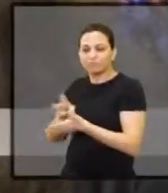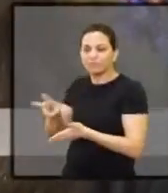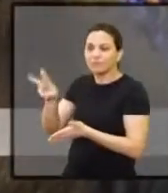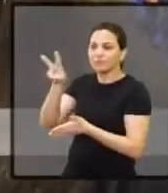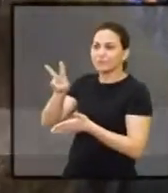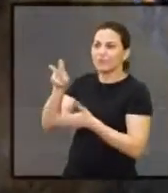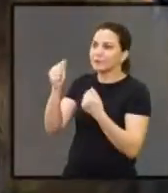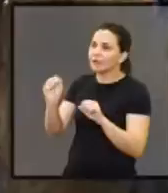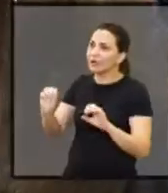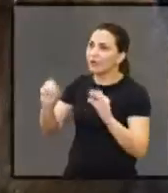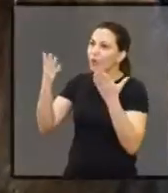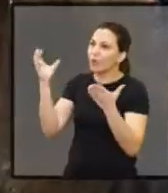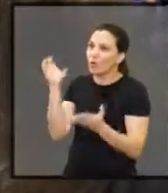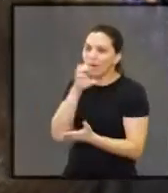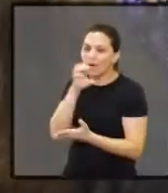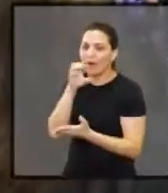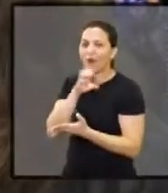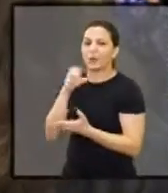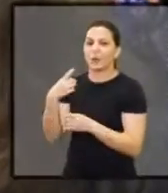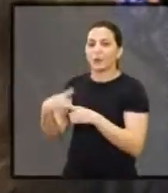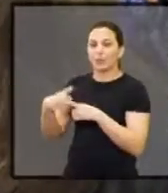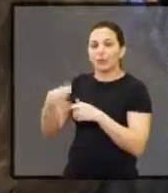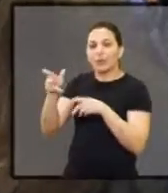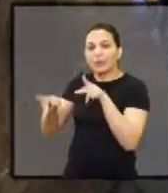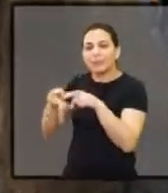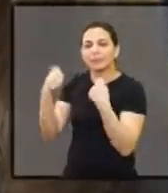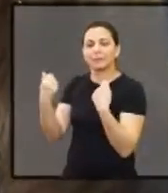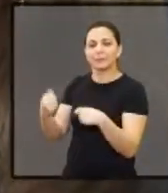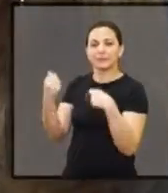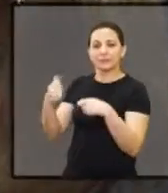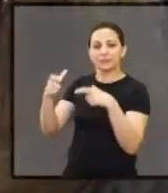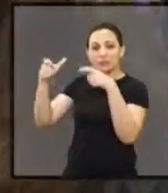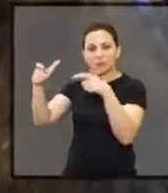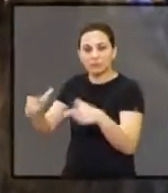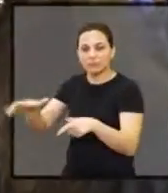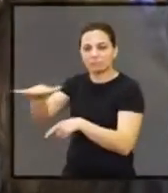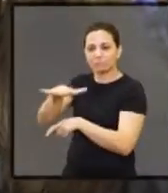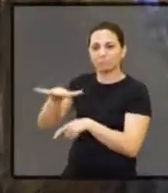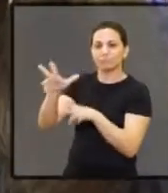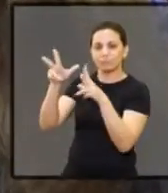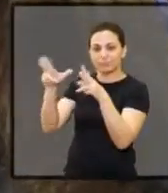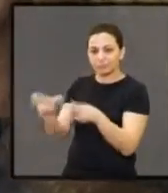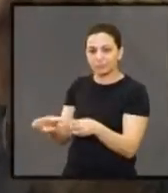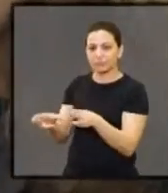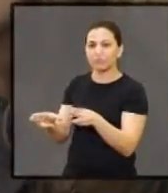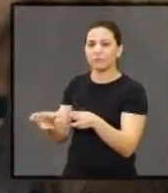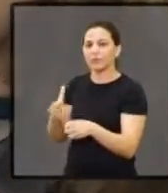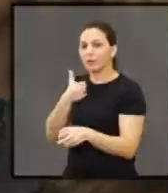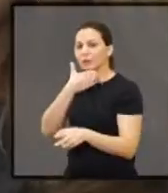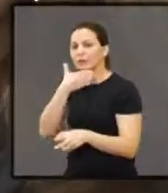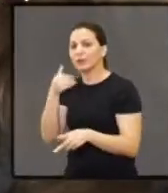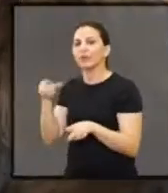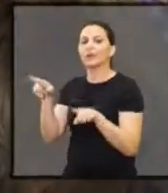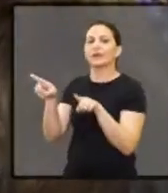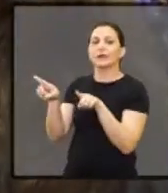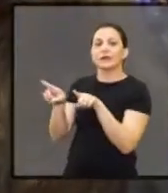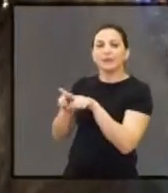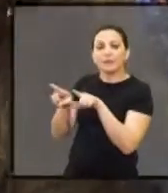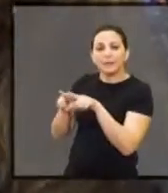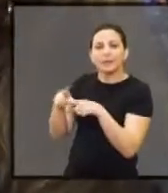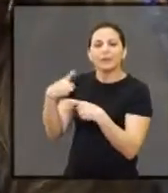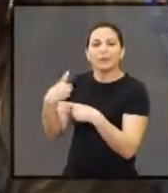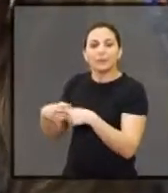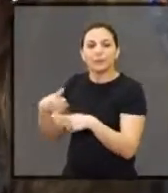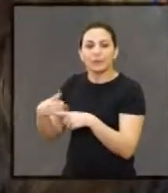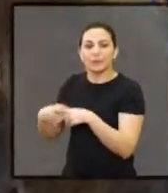por aqui. Eu falava, gente, isso precisa ser inaugurado logo. Porque a população precisa de um espaço como esse. E melhor ainda, ter um